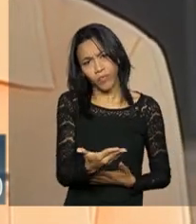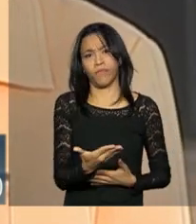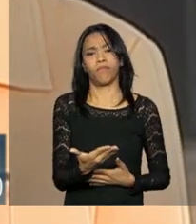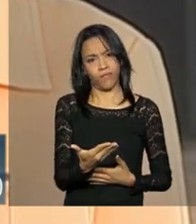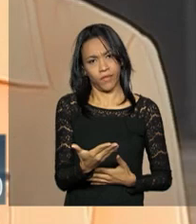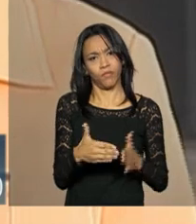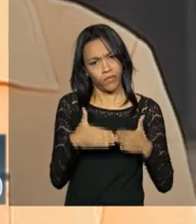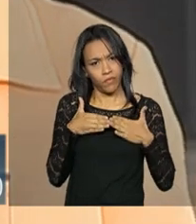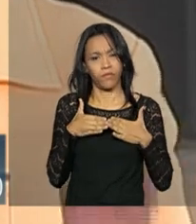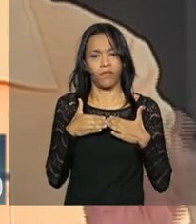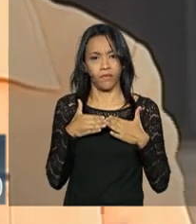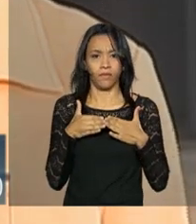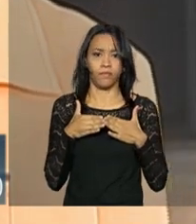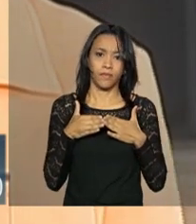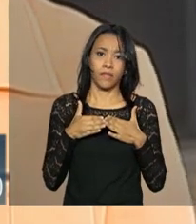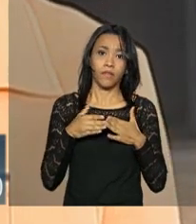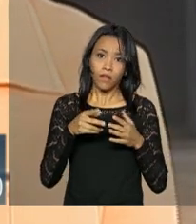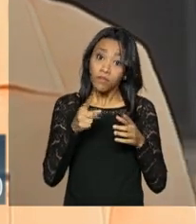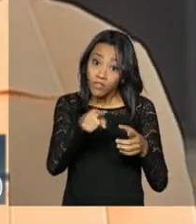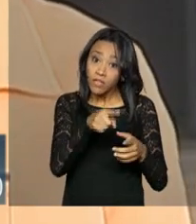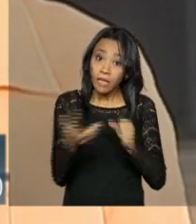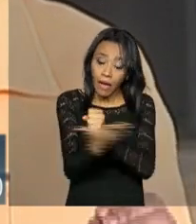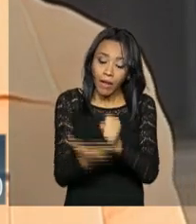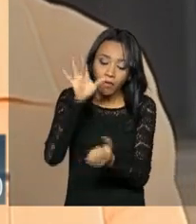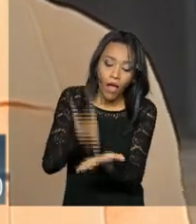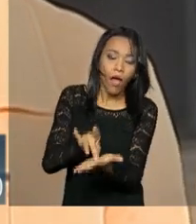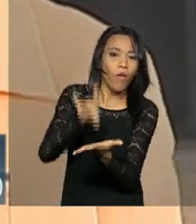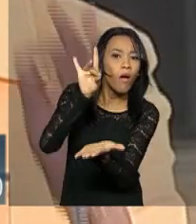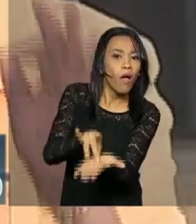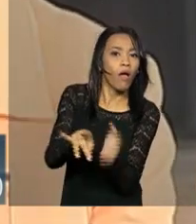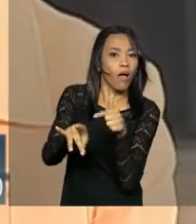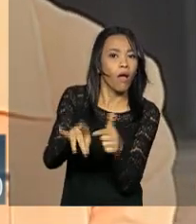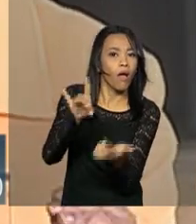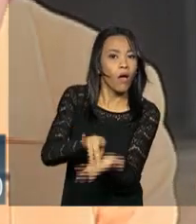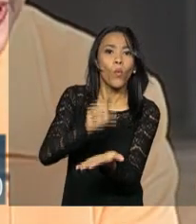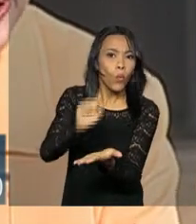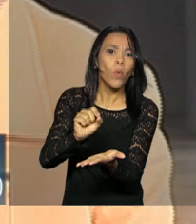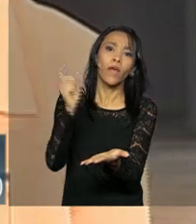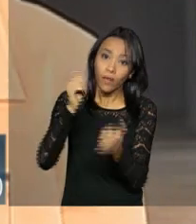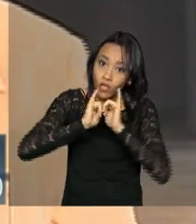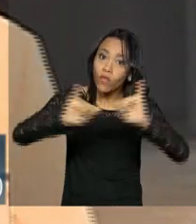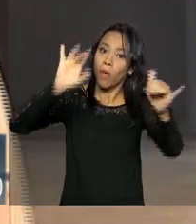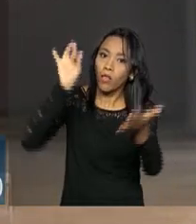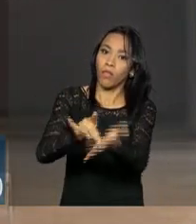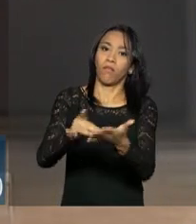se pautar por um grande realismo. E o realismo significa o seguinte, notícias verídicas.